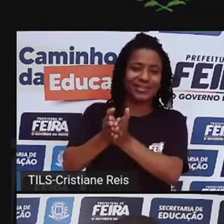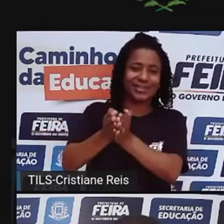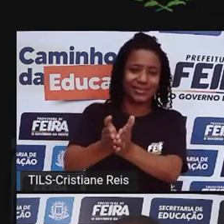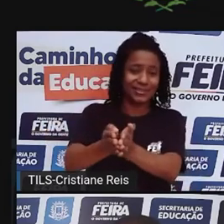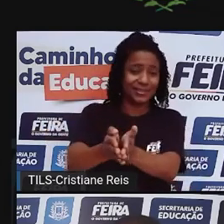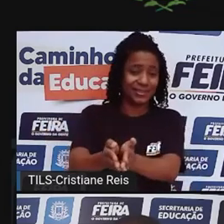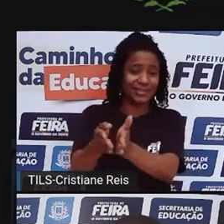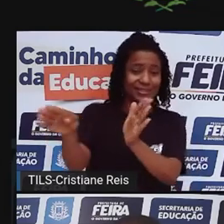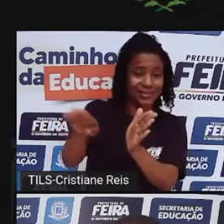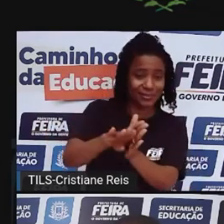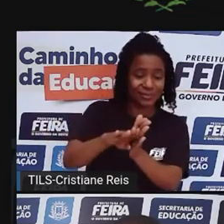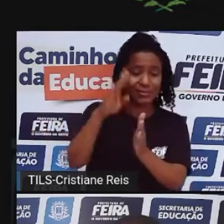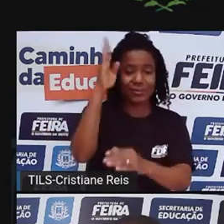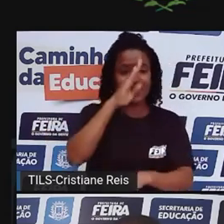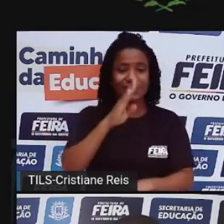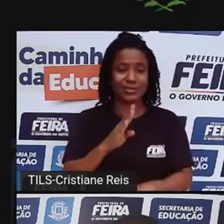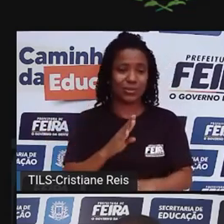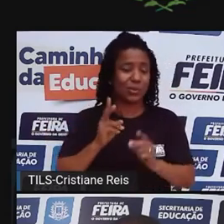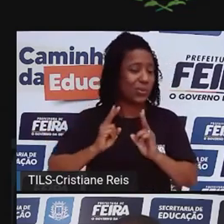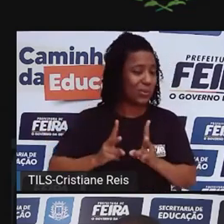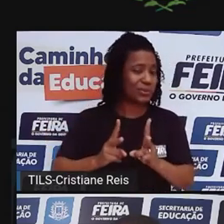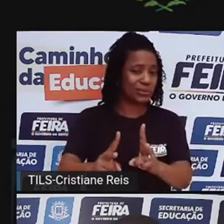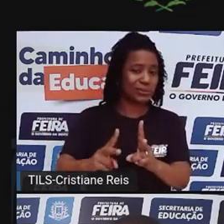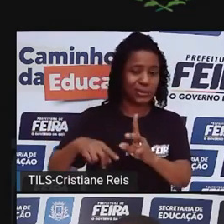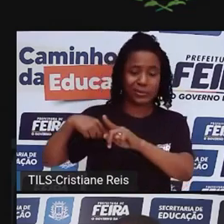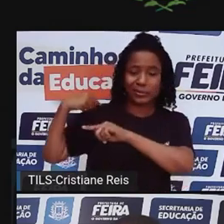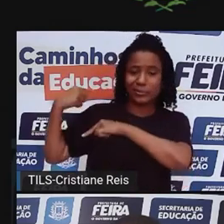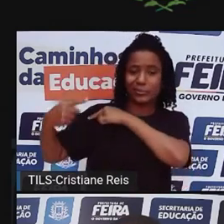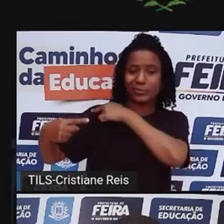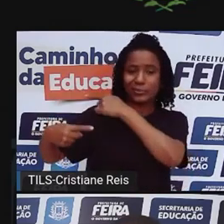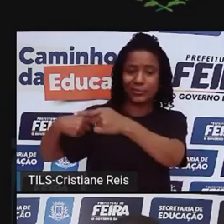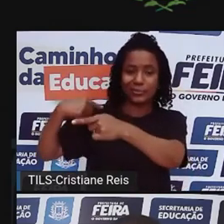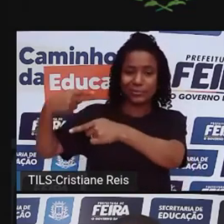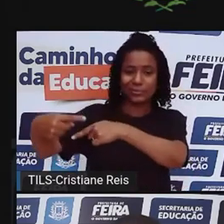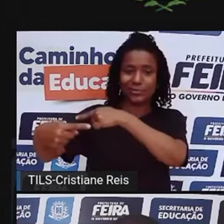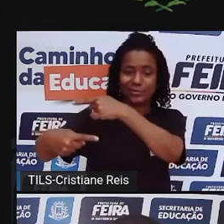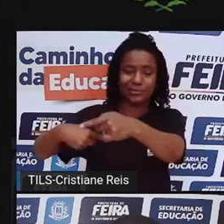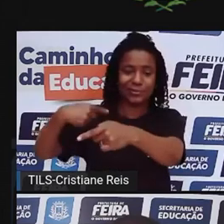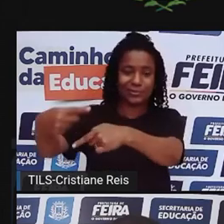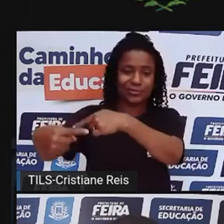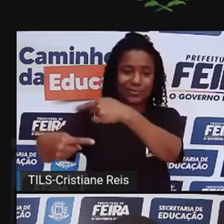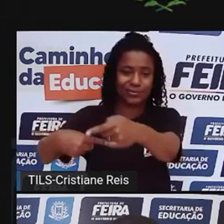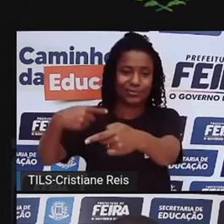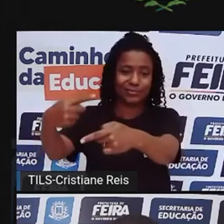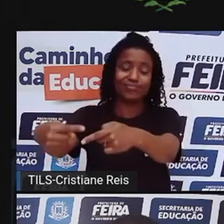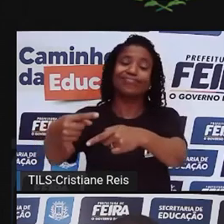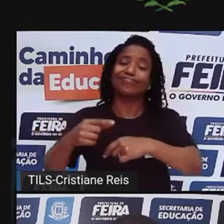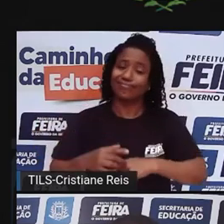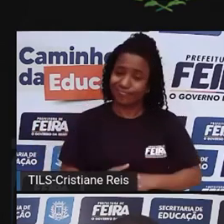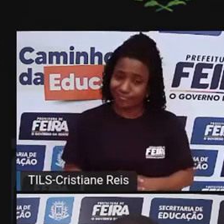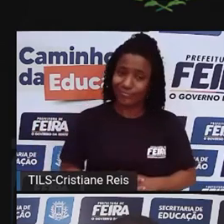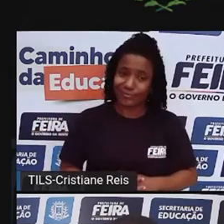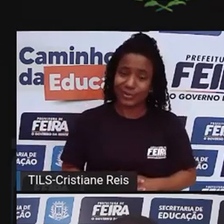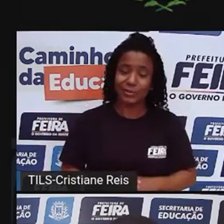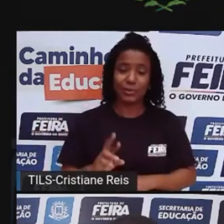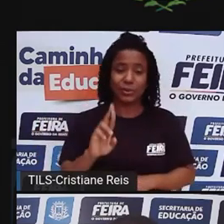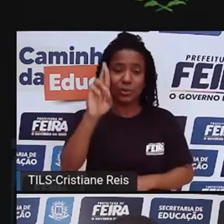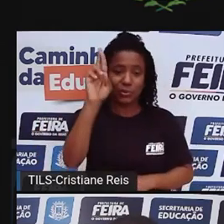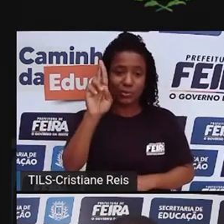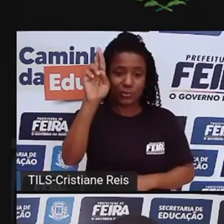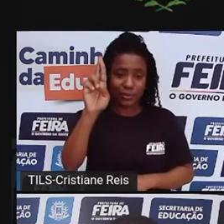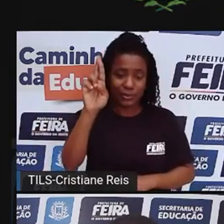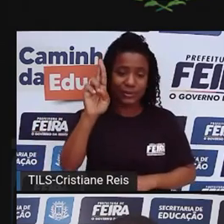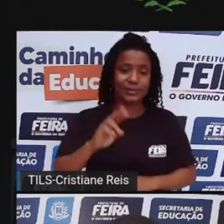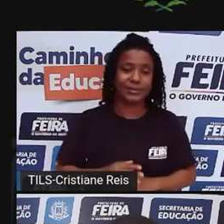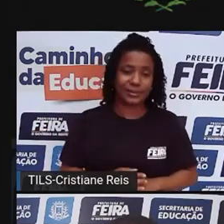perpetuando através de um processo hereditário às suas existências em cargos de poder. A colonialidade, ela é de